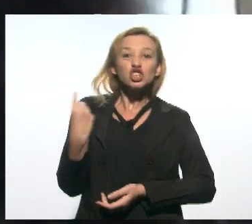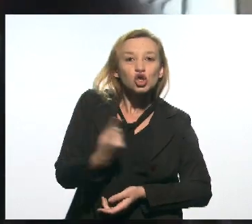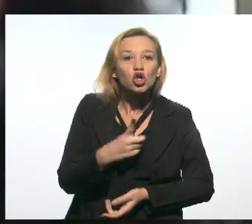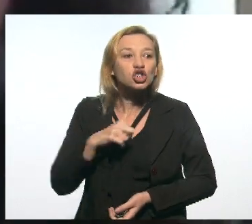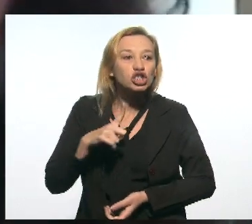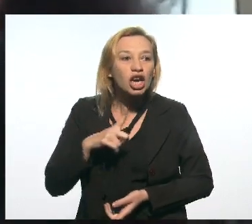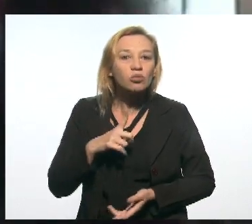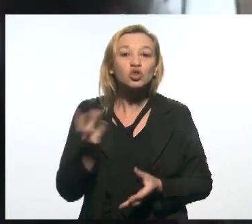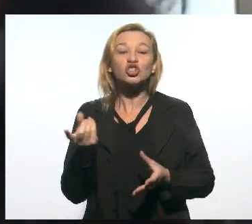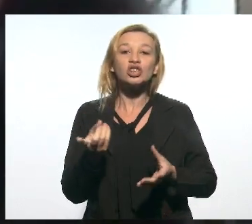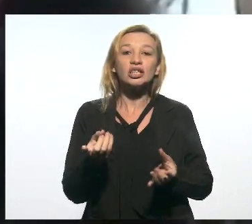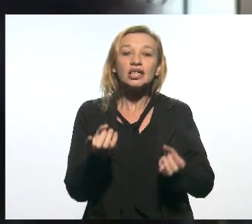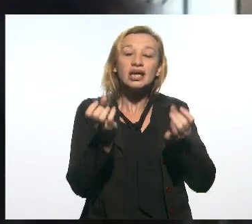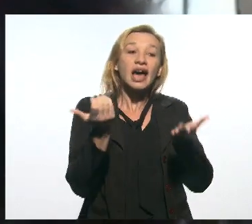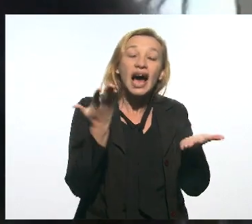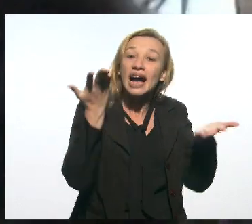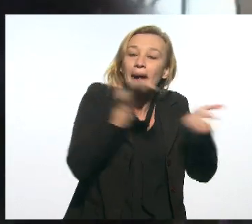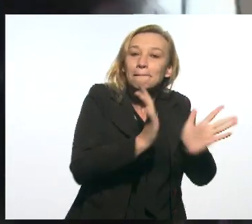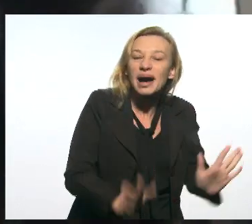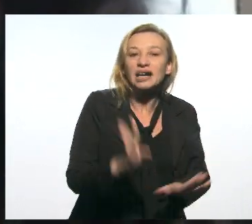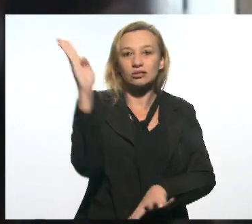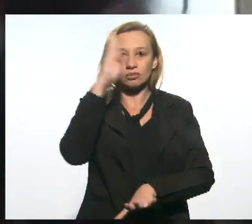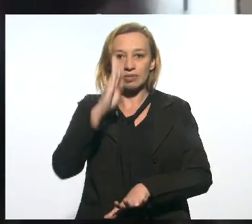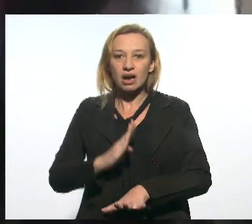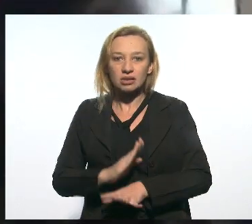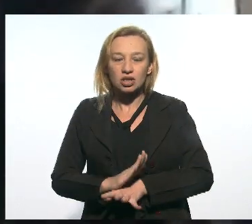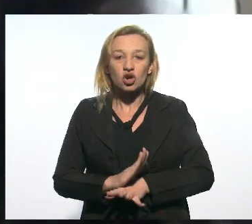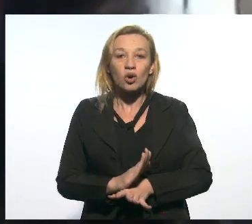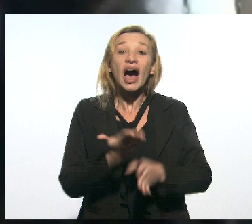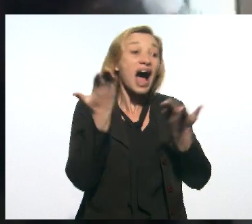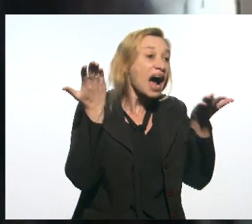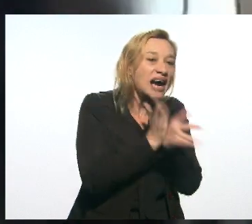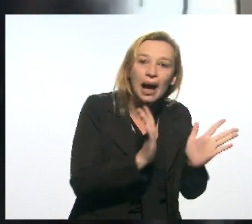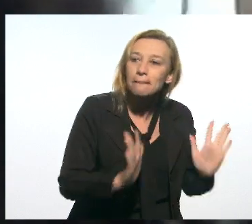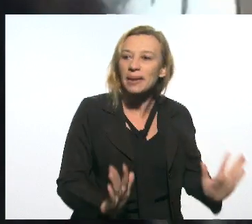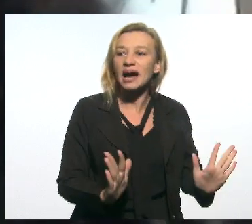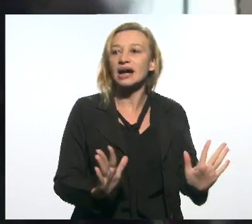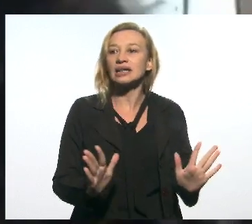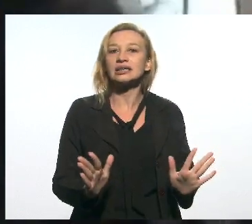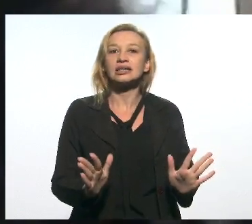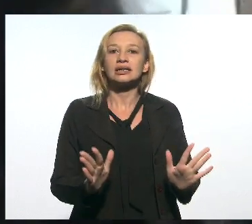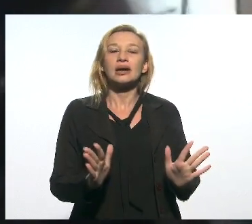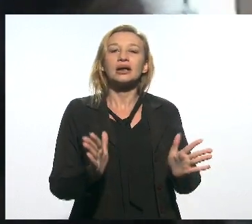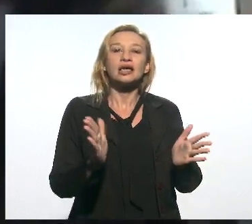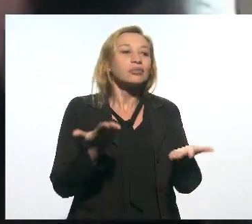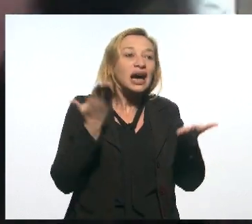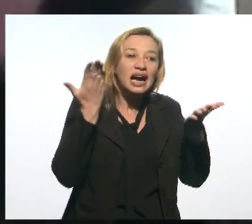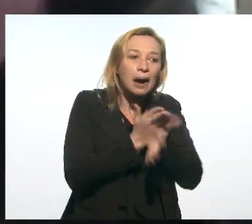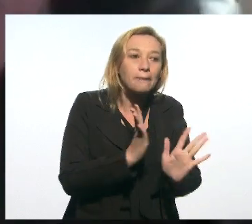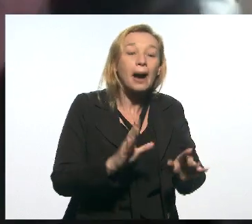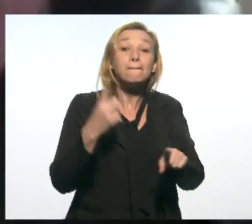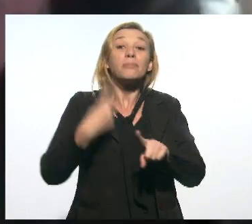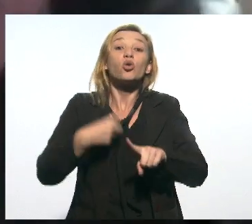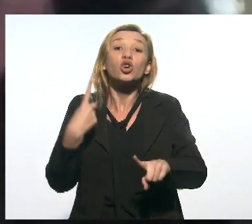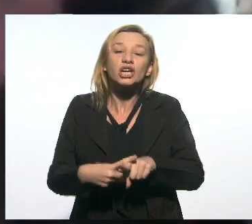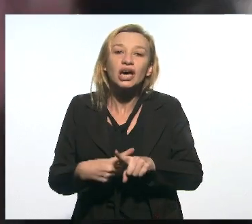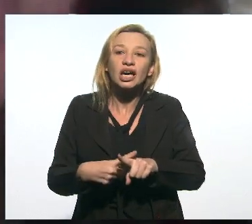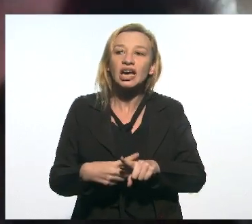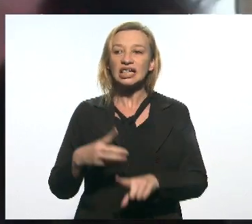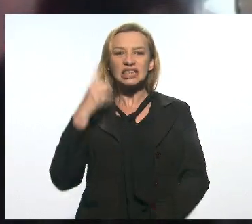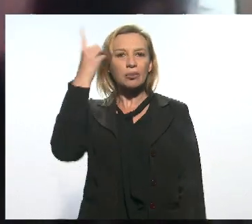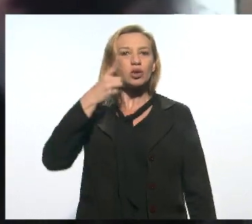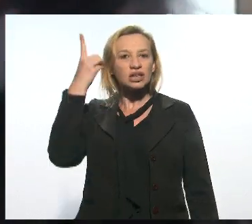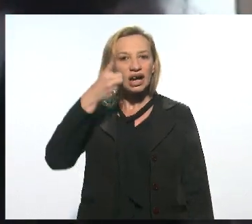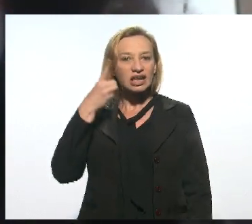que enterrar nesse país. Nós temos que enterrar, temos que banir, porque, deputada